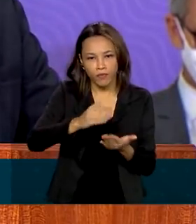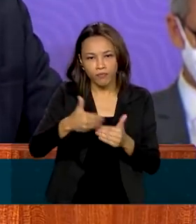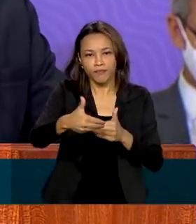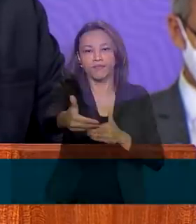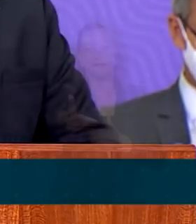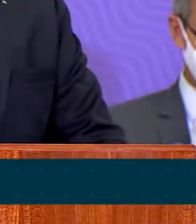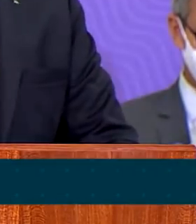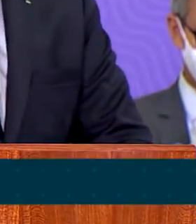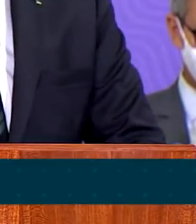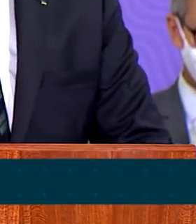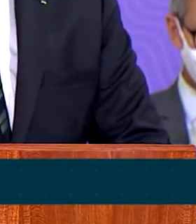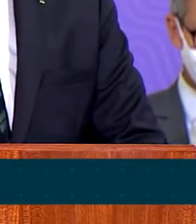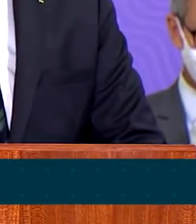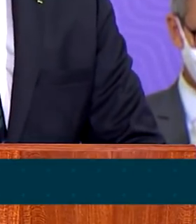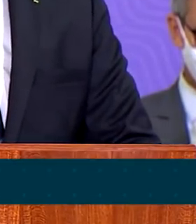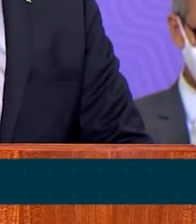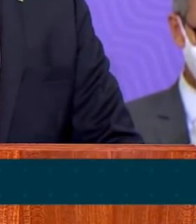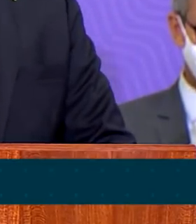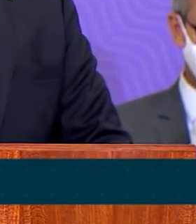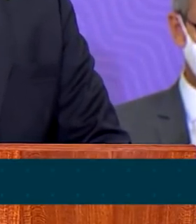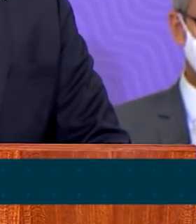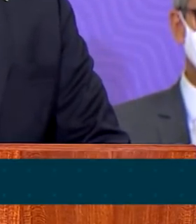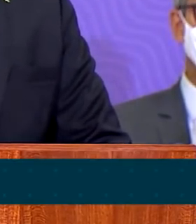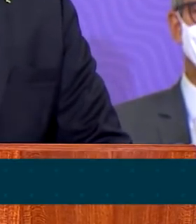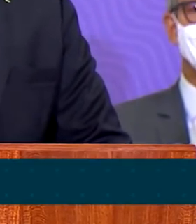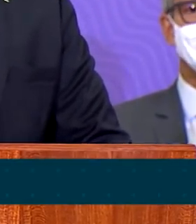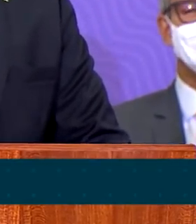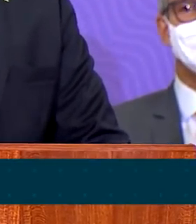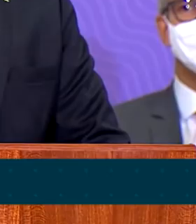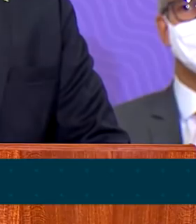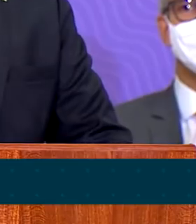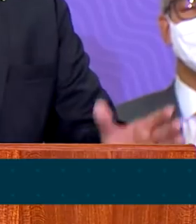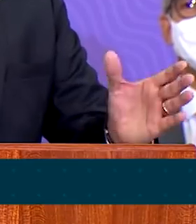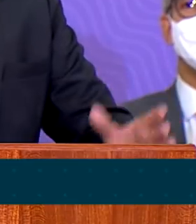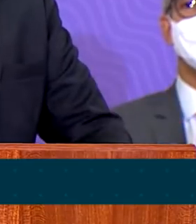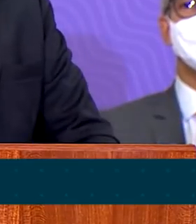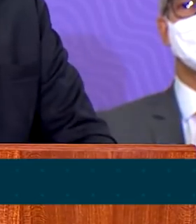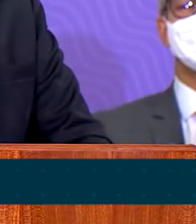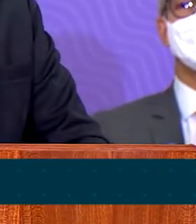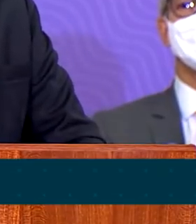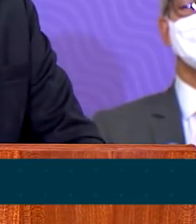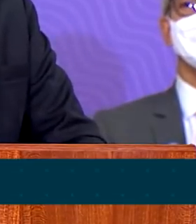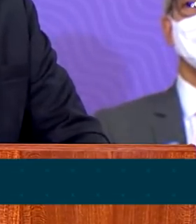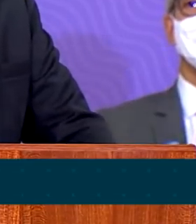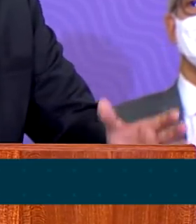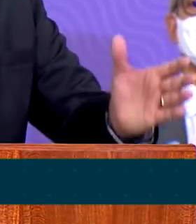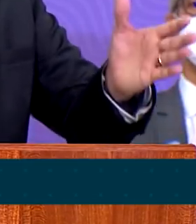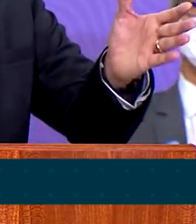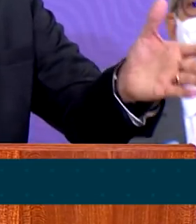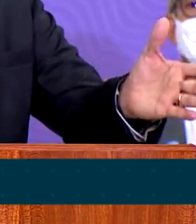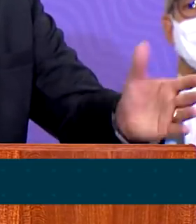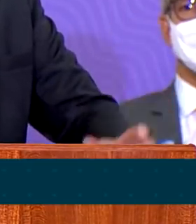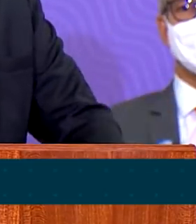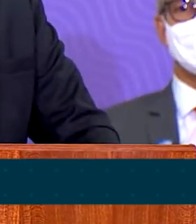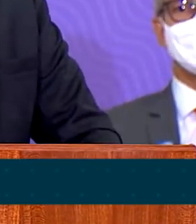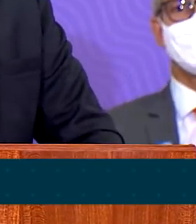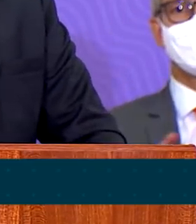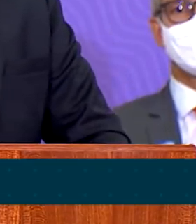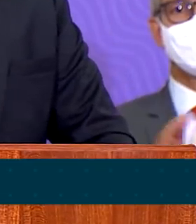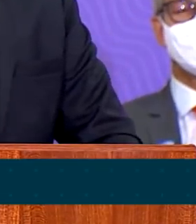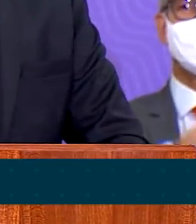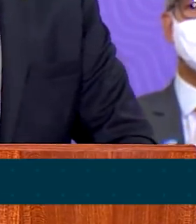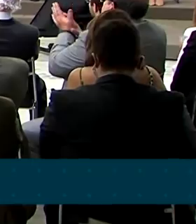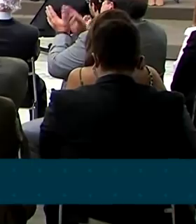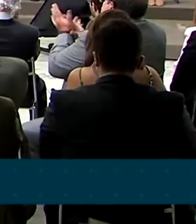Com toda certeza, ainda nesta semana, 20 bilhões de reais para comprarmos a vacina daquela... Daquela...